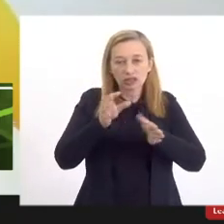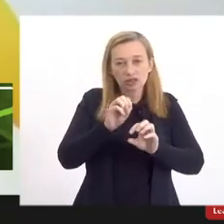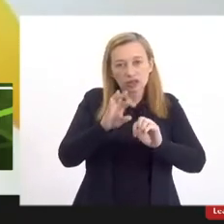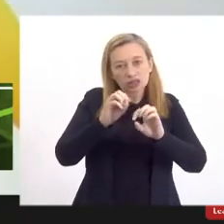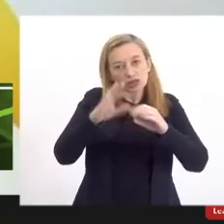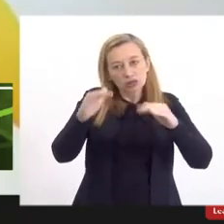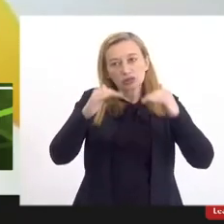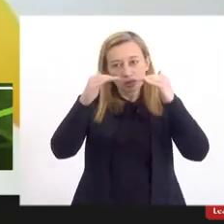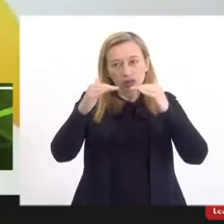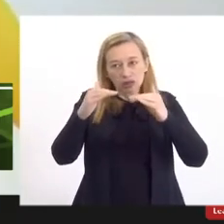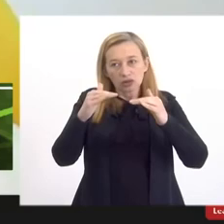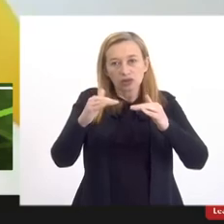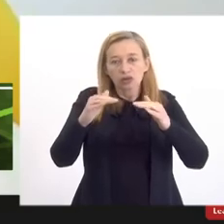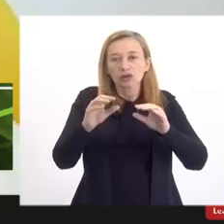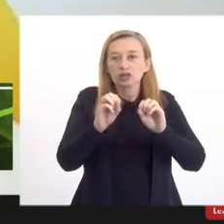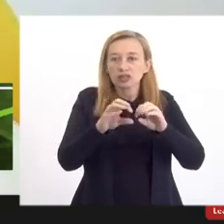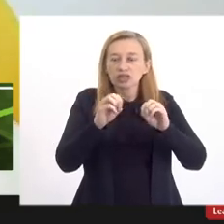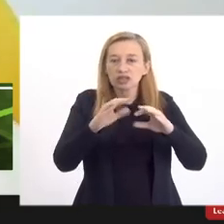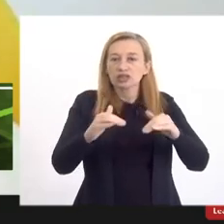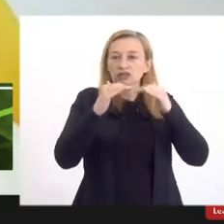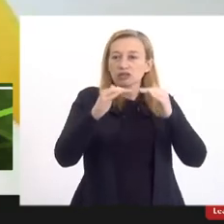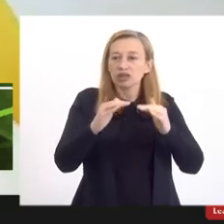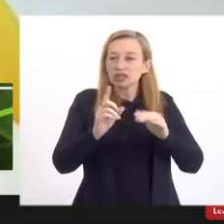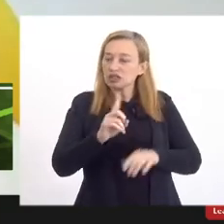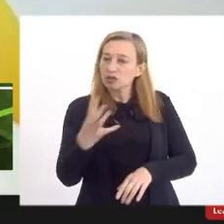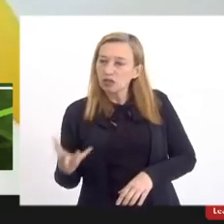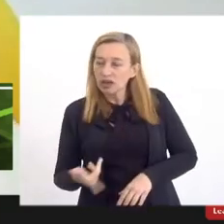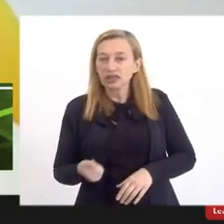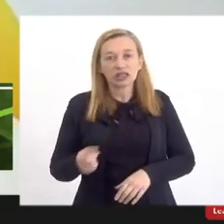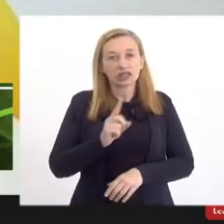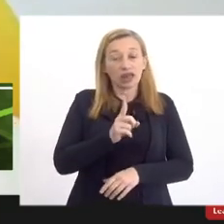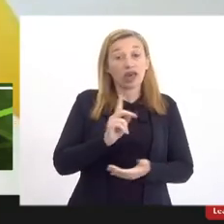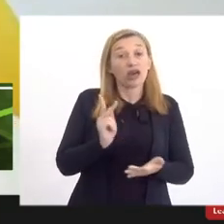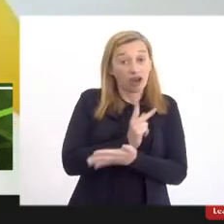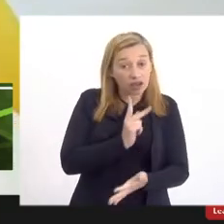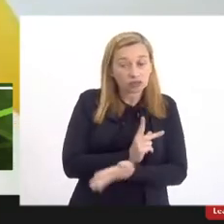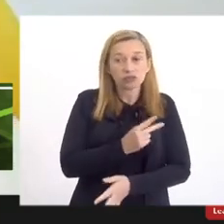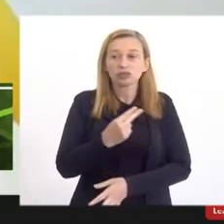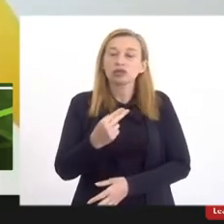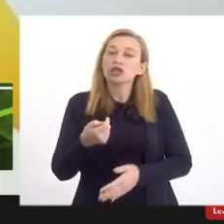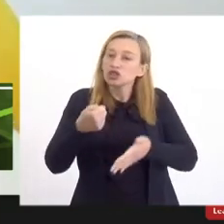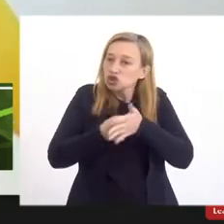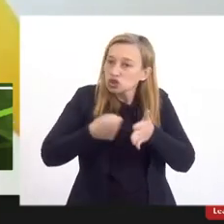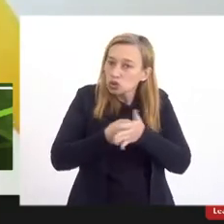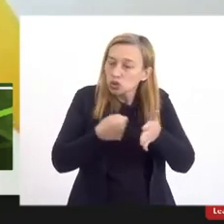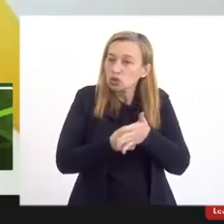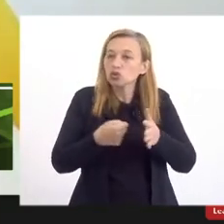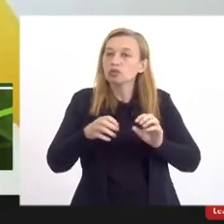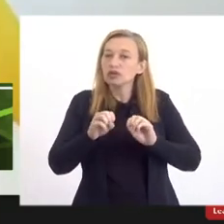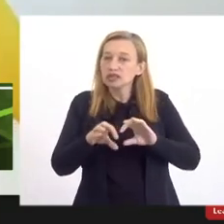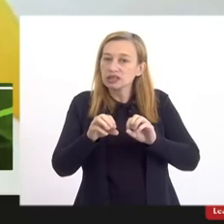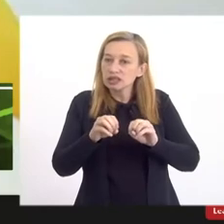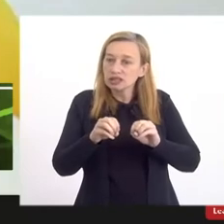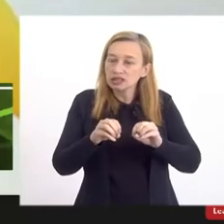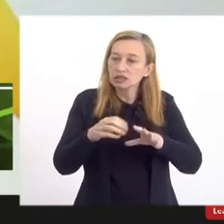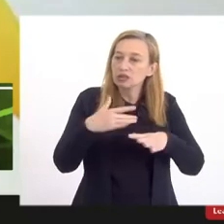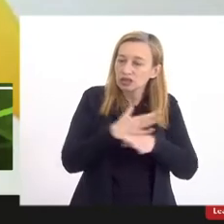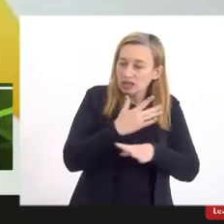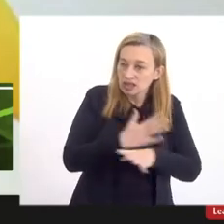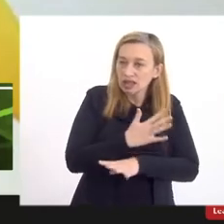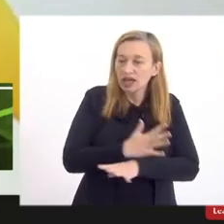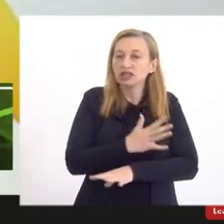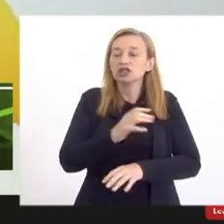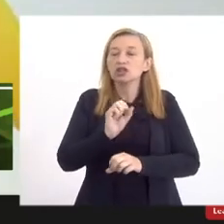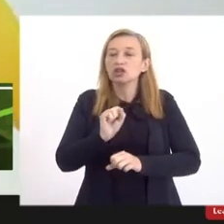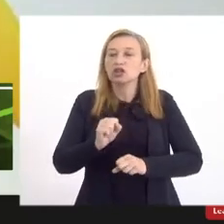como um ensino superior de segunda categoria isso é inadmissível a gente luta por uma cidade justa a gente luta por um